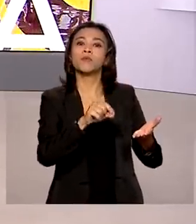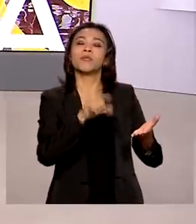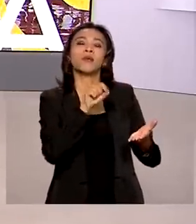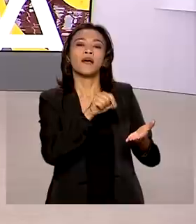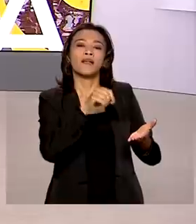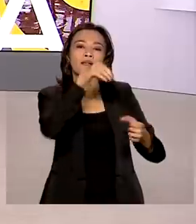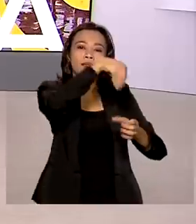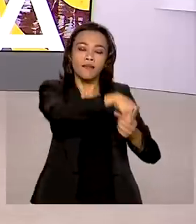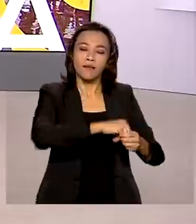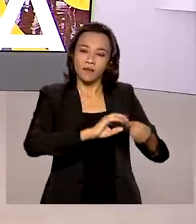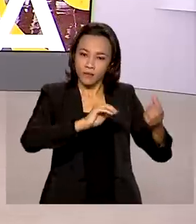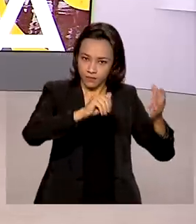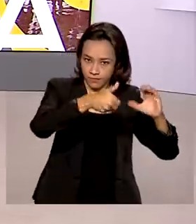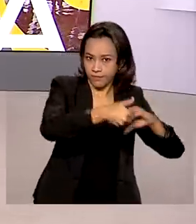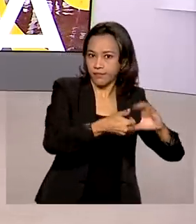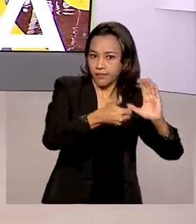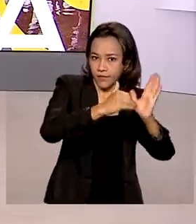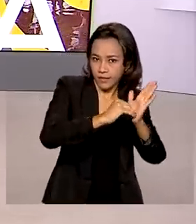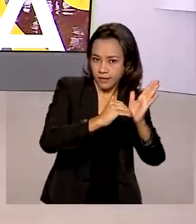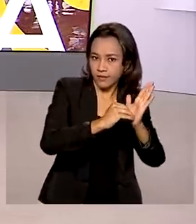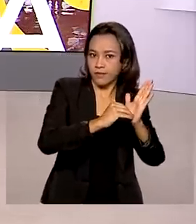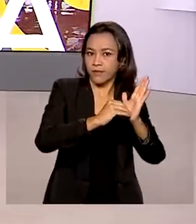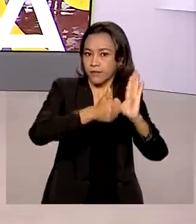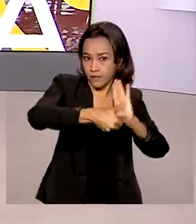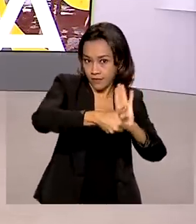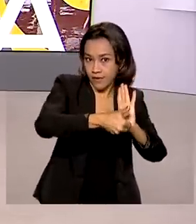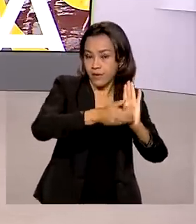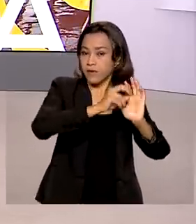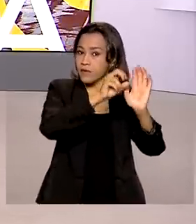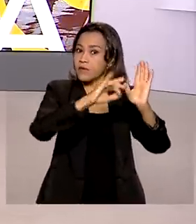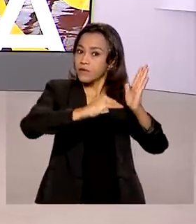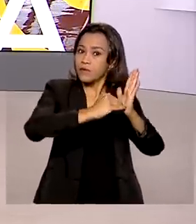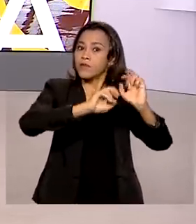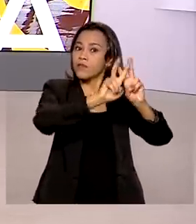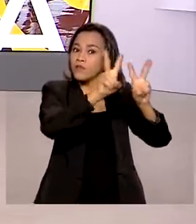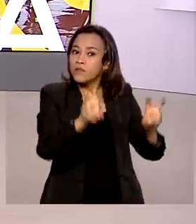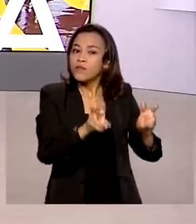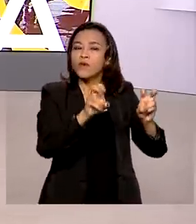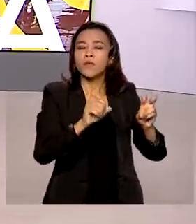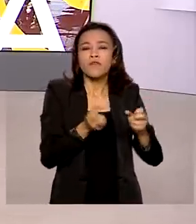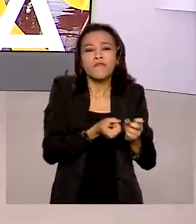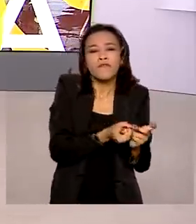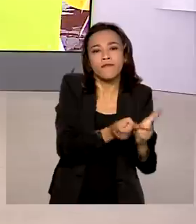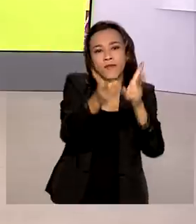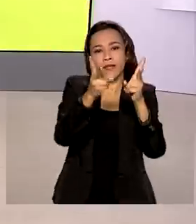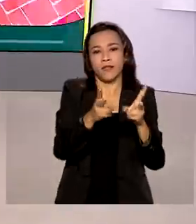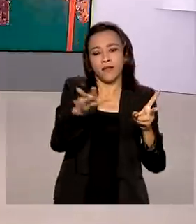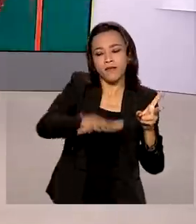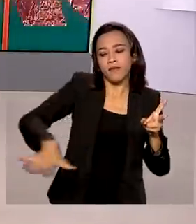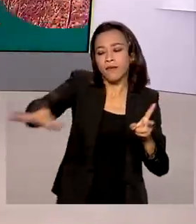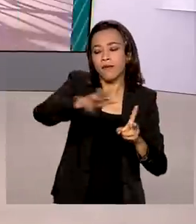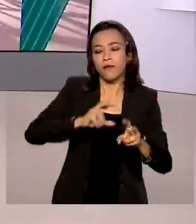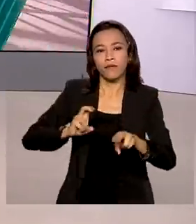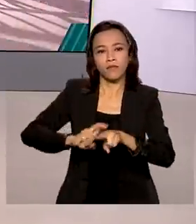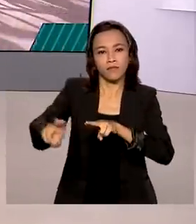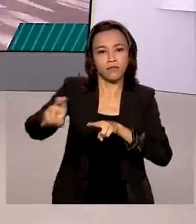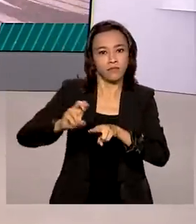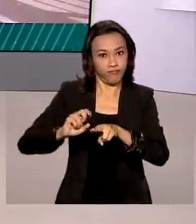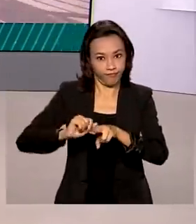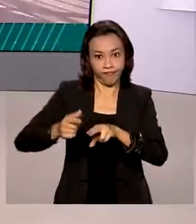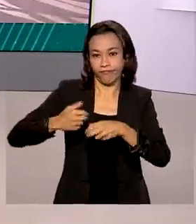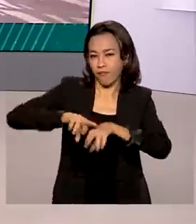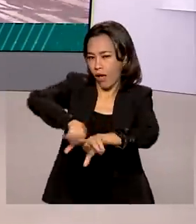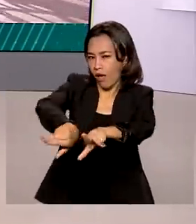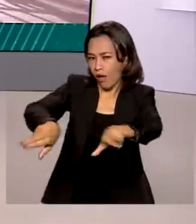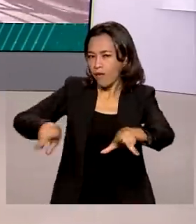das obras realizadas e também privatizações. Até o fim do ano, 100 grandes construções no setor de transportes serão entregues